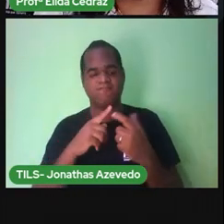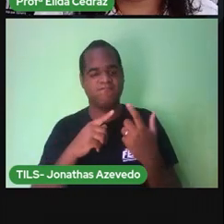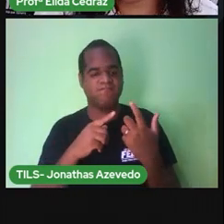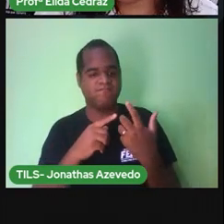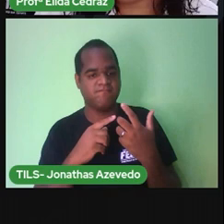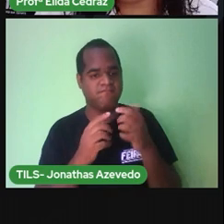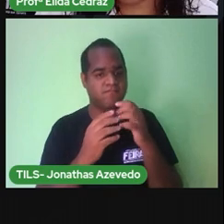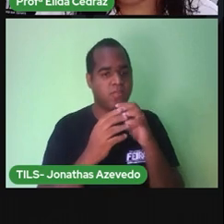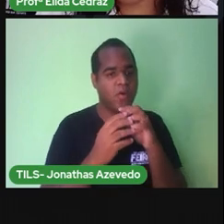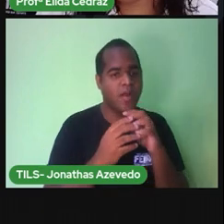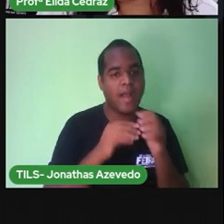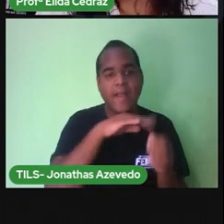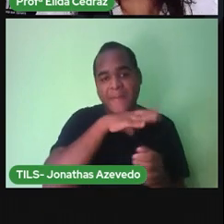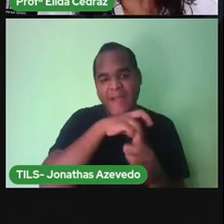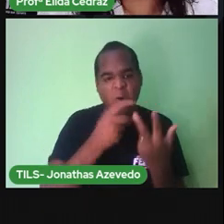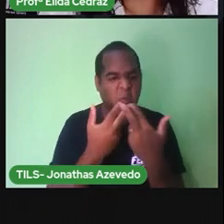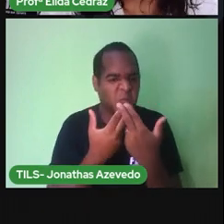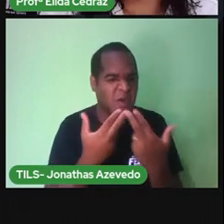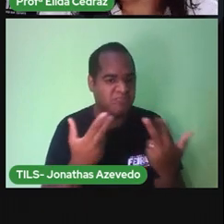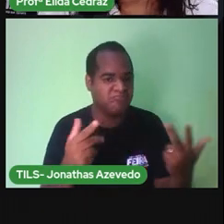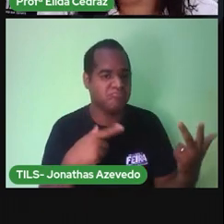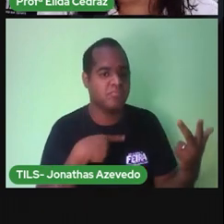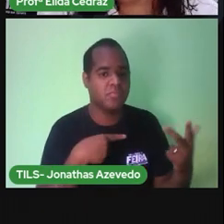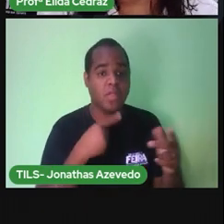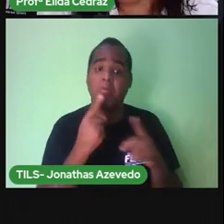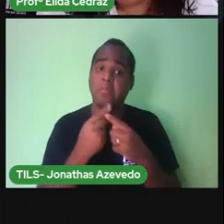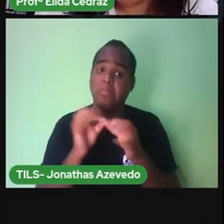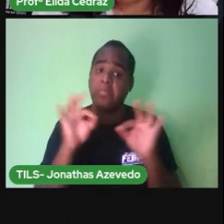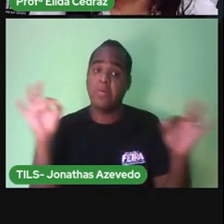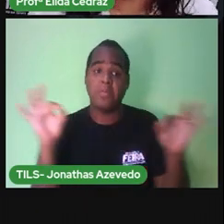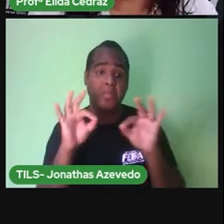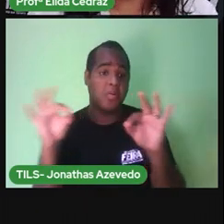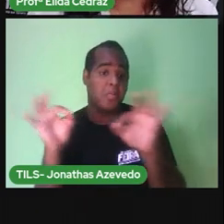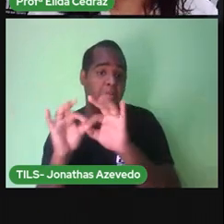medida poderia ser diferente Do que você utilizasse